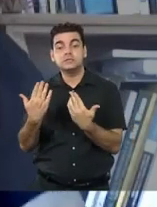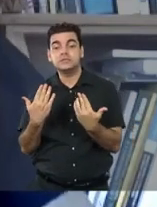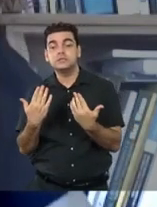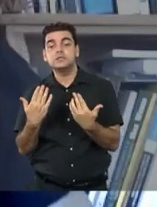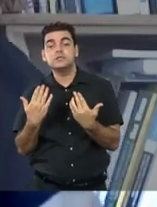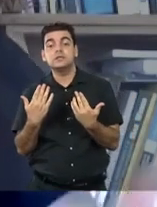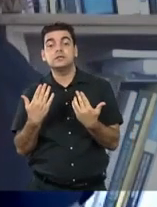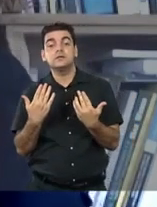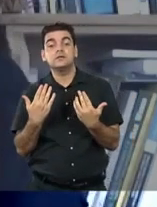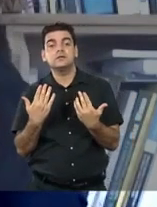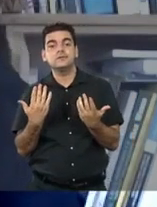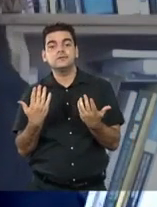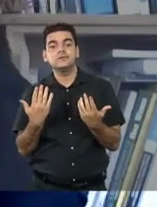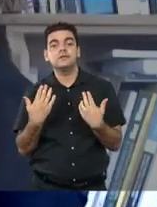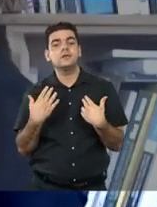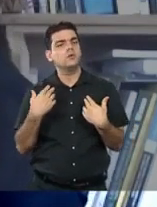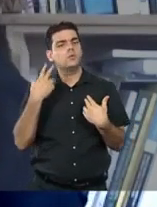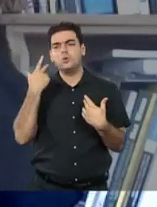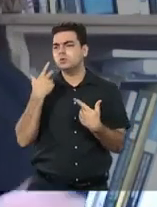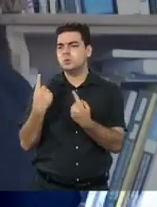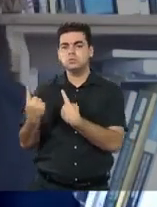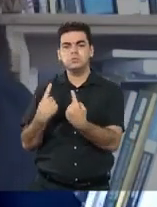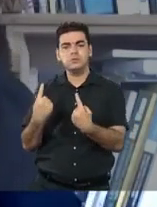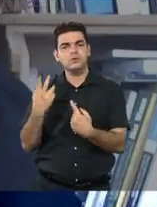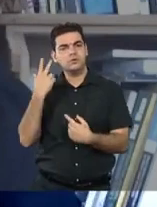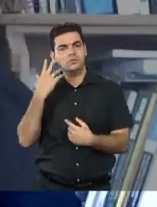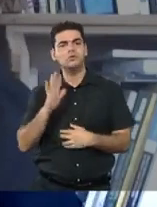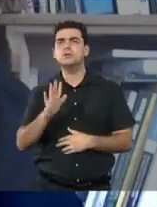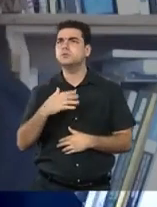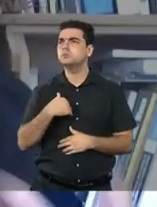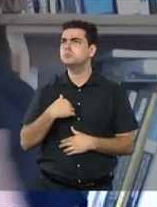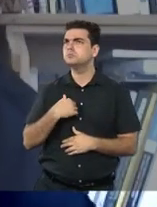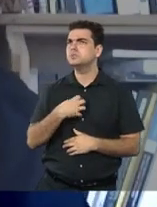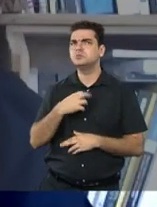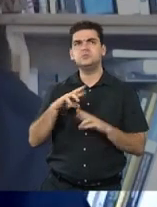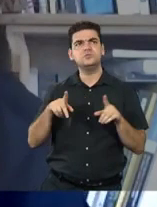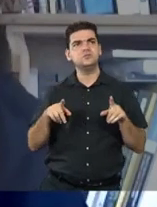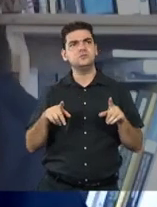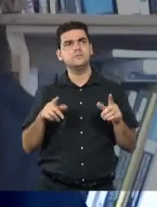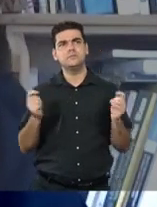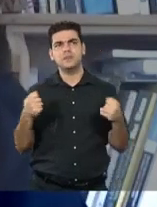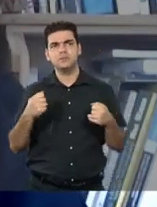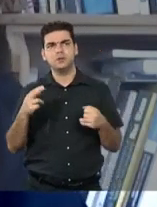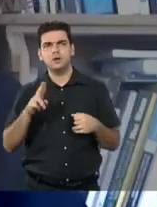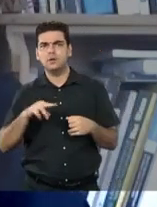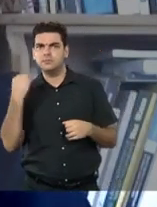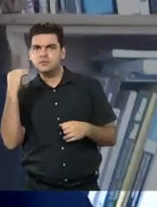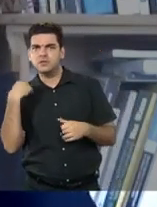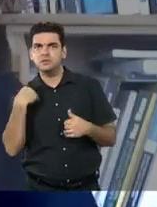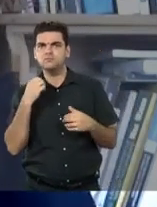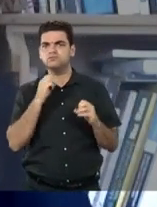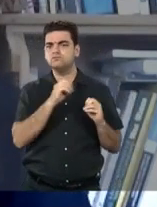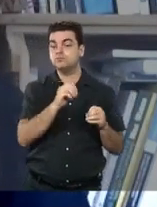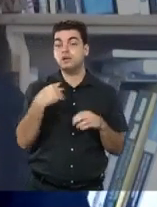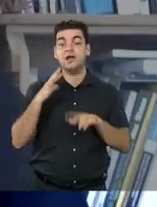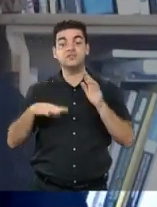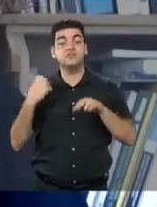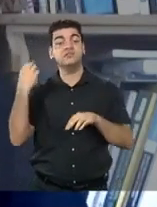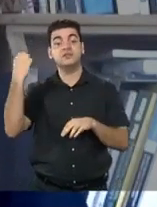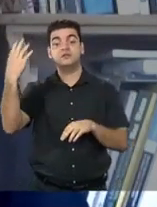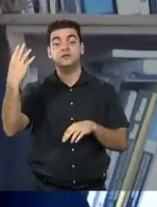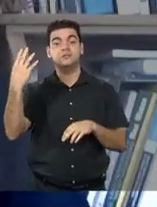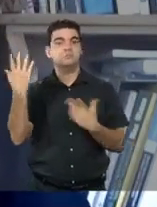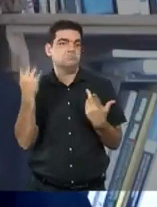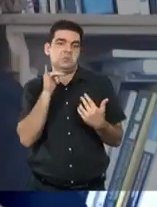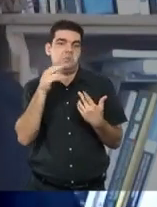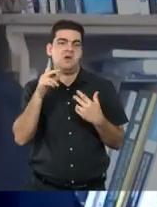prostituição, minha remuneração era tranquila. Eu falei, o que eu posso fazer com isso? Eu poderia usar esses privilégios que eu tenho para viajar uma vez por ano para